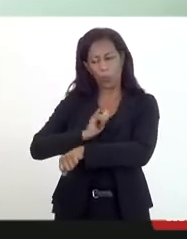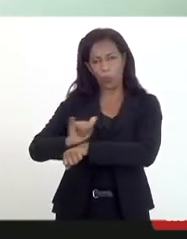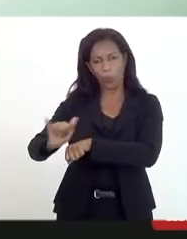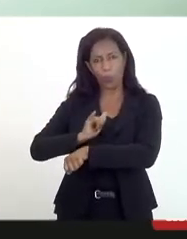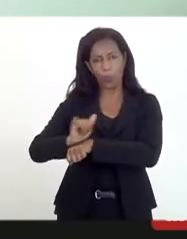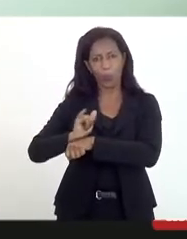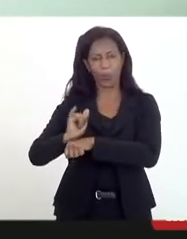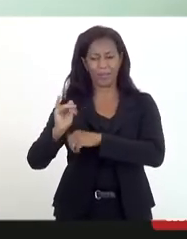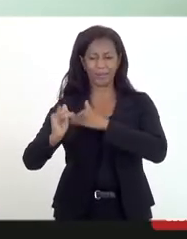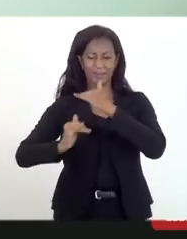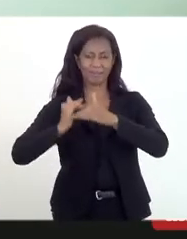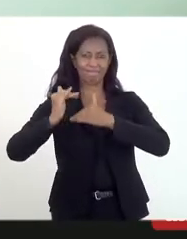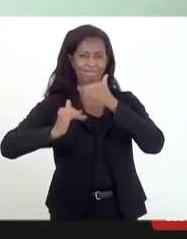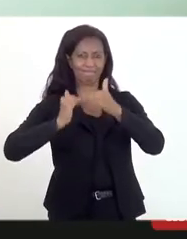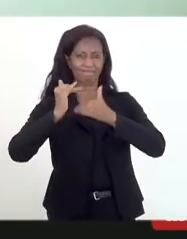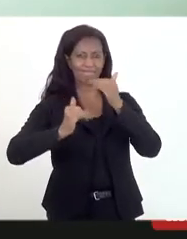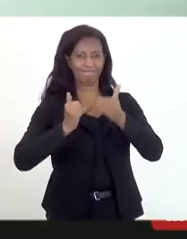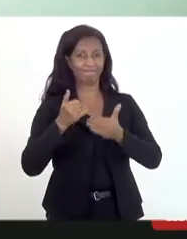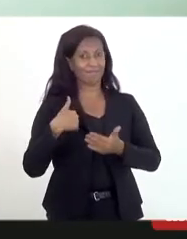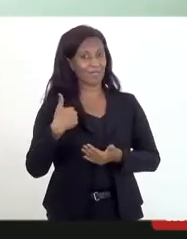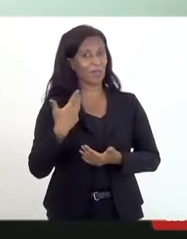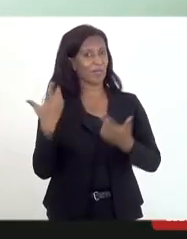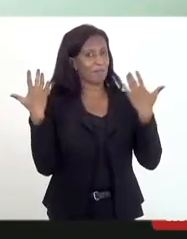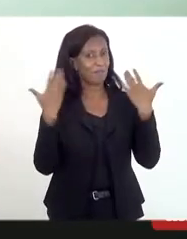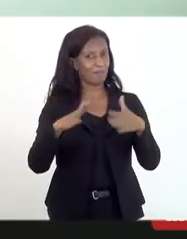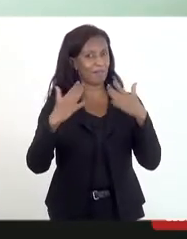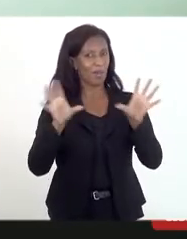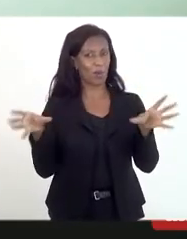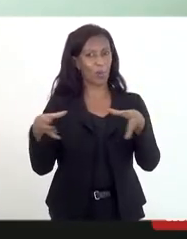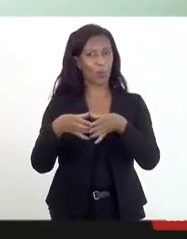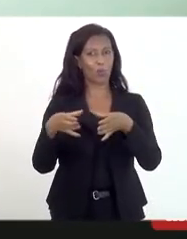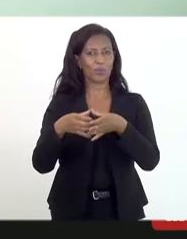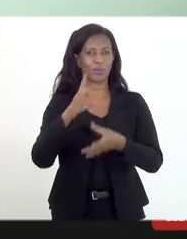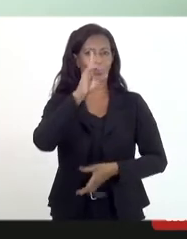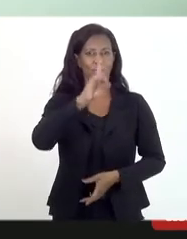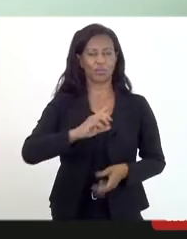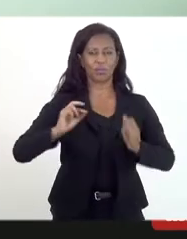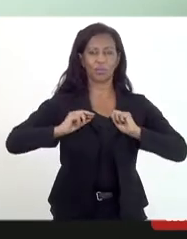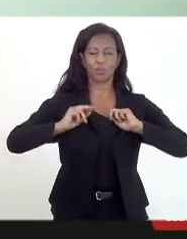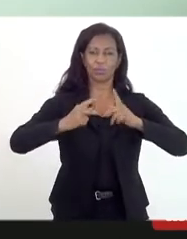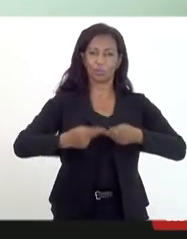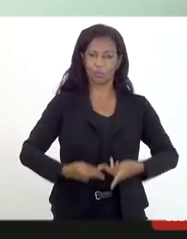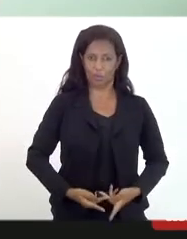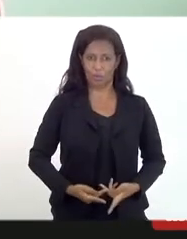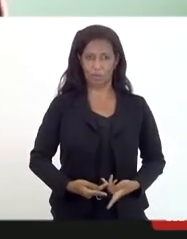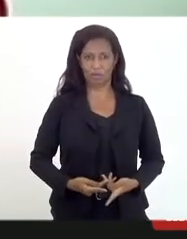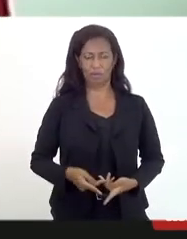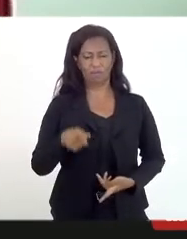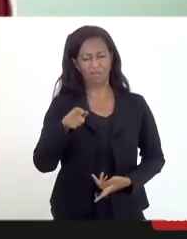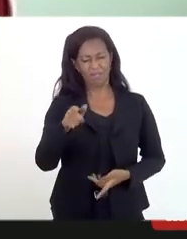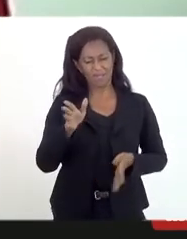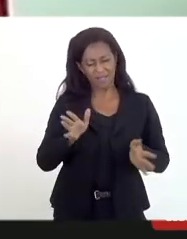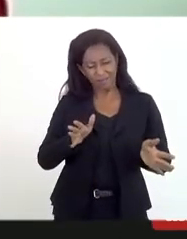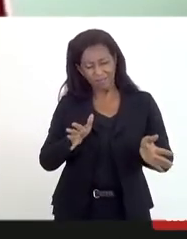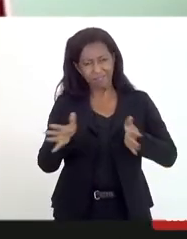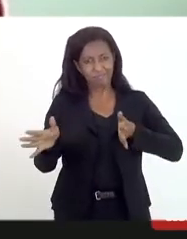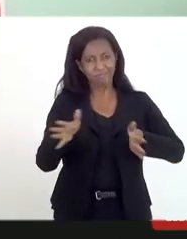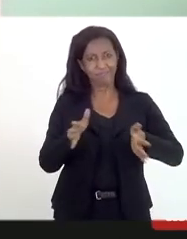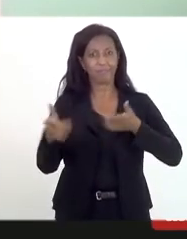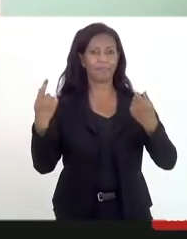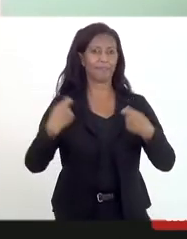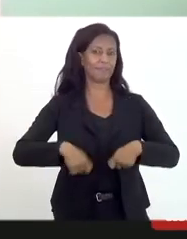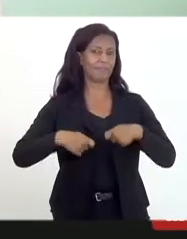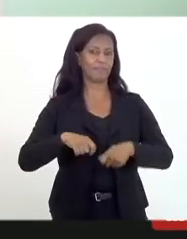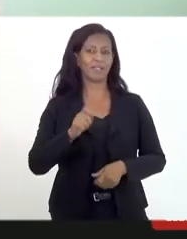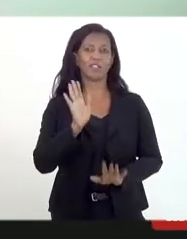eu quero elogiar aqui também a participação da Comissão de Direitos Humanos. Mas esse olhar de que nós precisamos, já